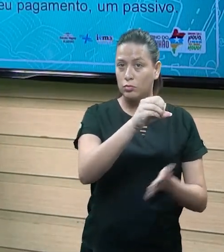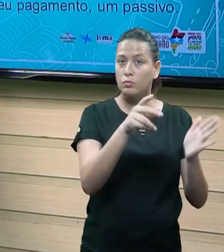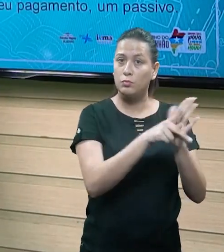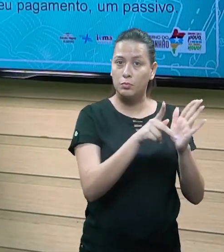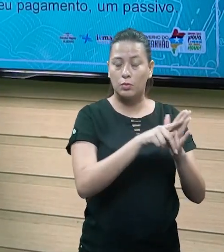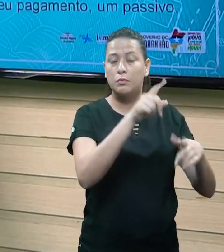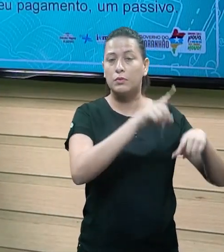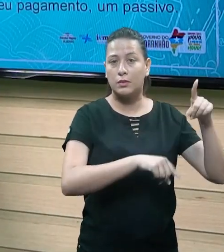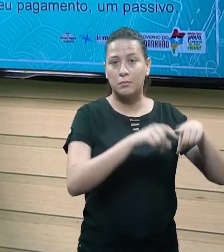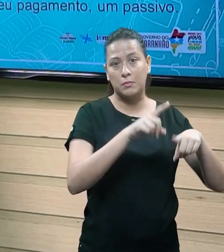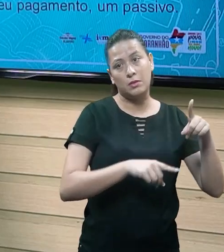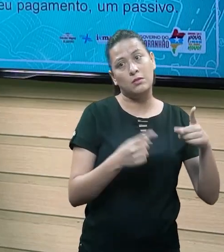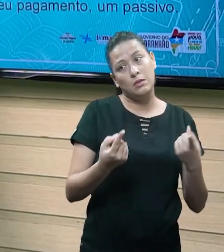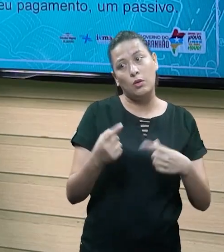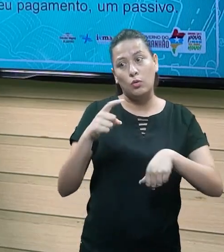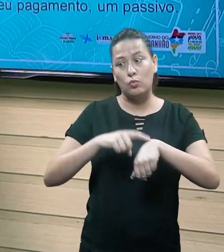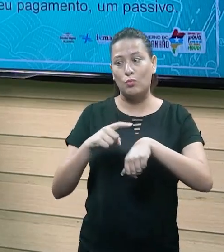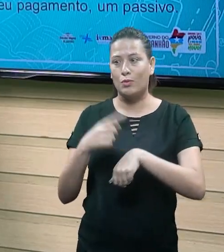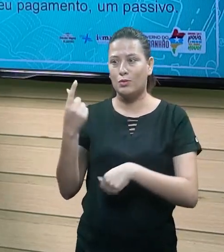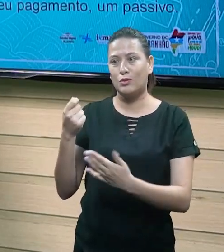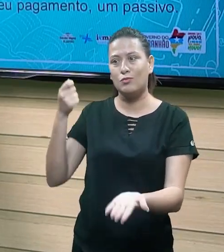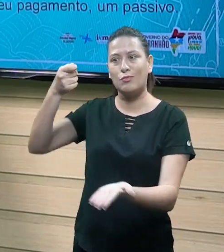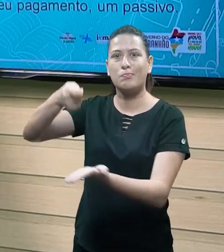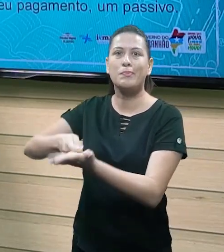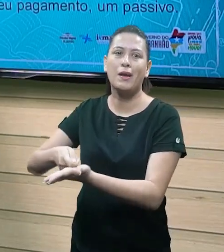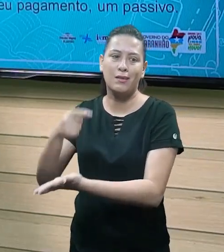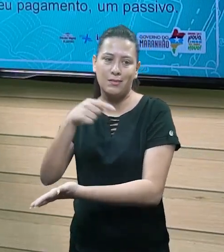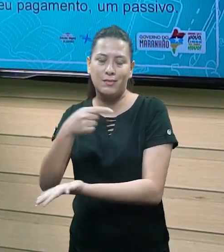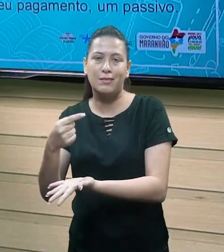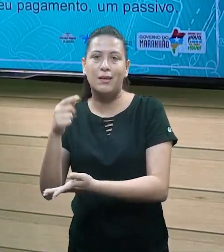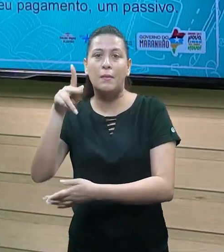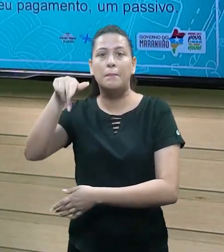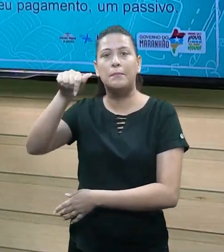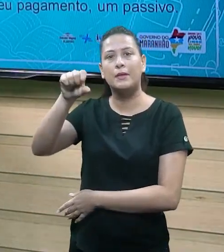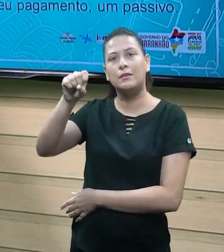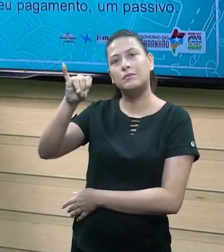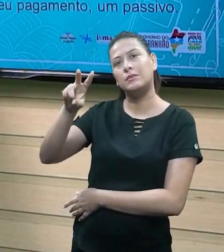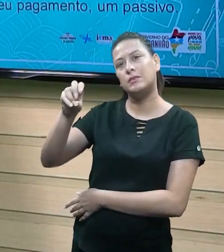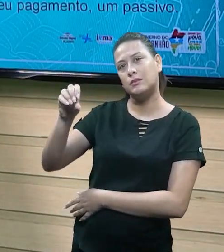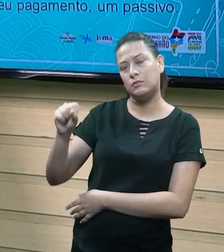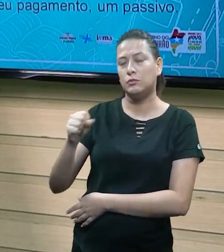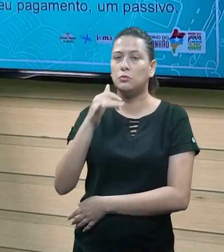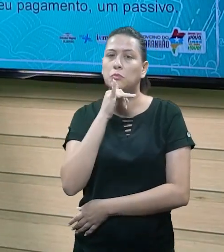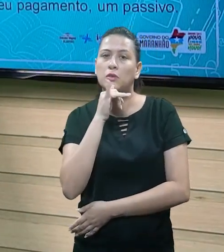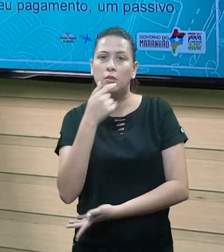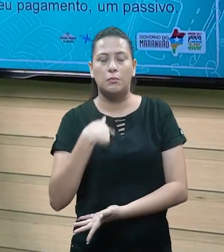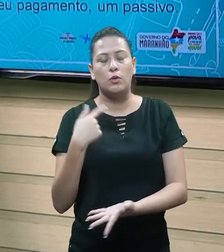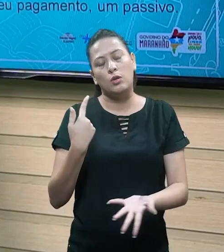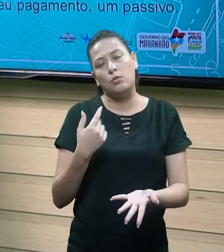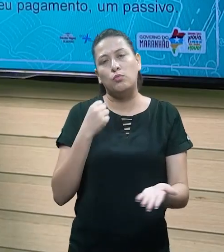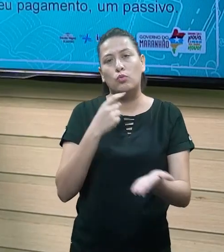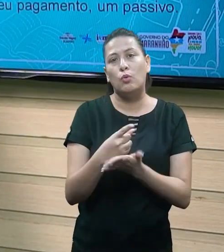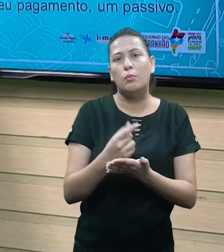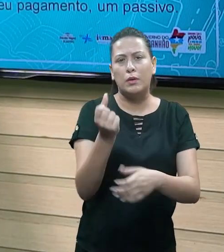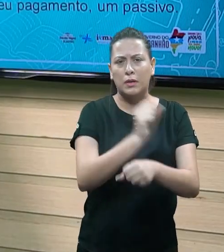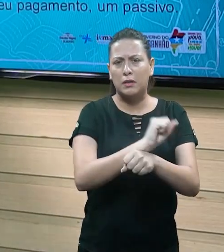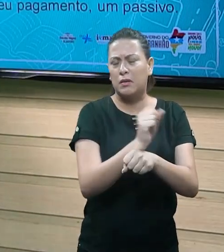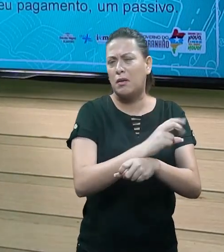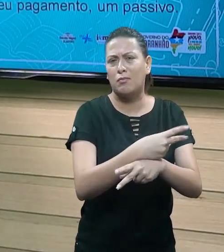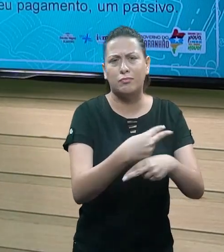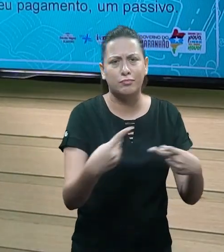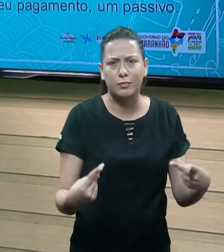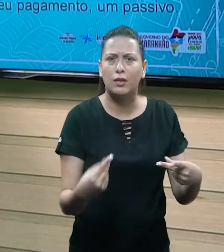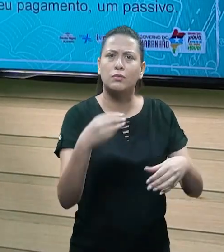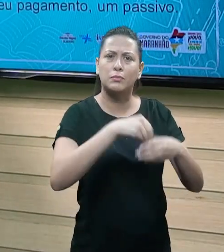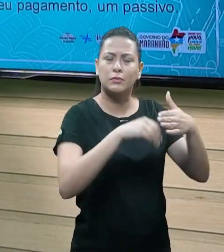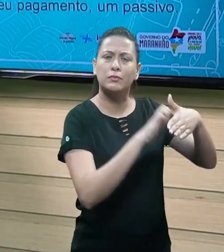pago esse ativo, eu pago esse bem, ele se torna um passivo. Vamos deixar, exemplo, não supor que eu comprei uma frota de veículos para a empresa. Então a